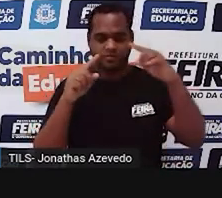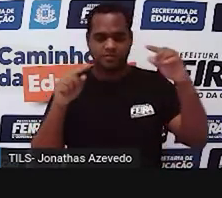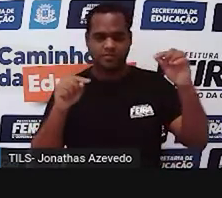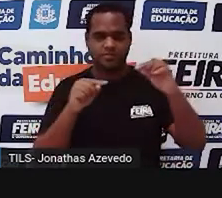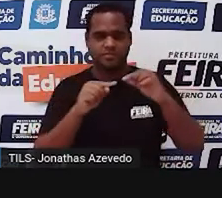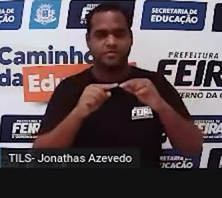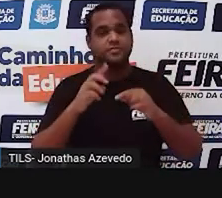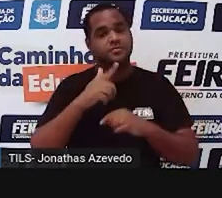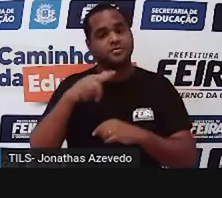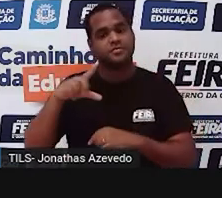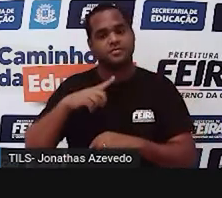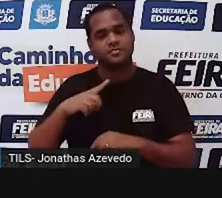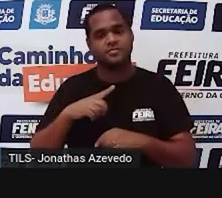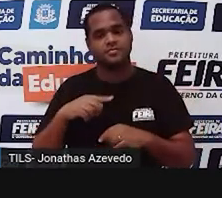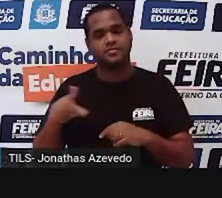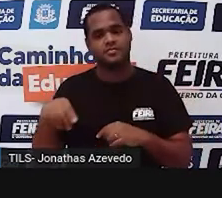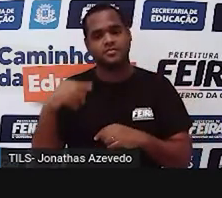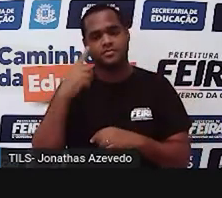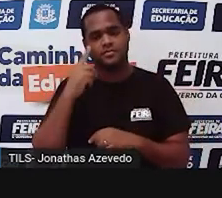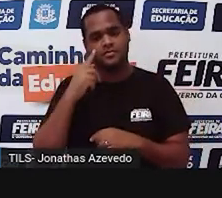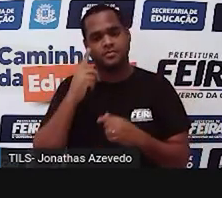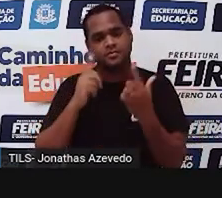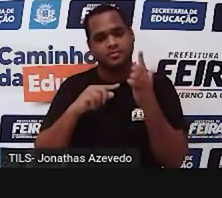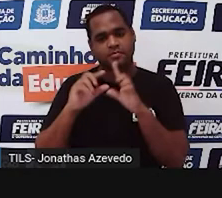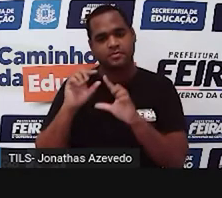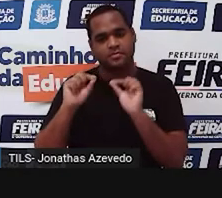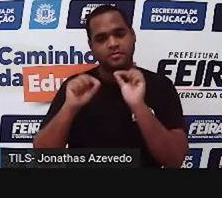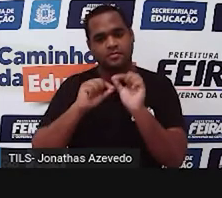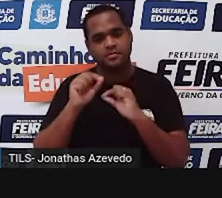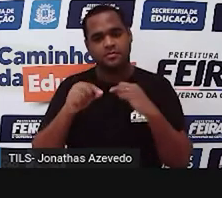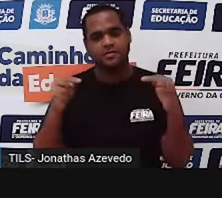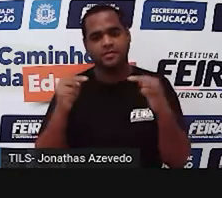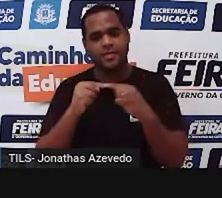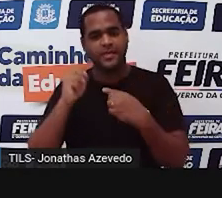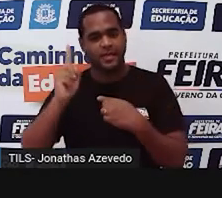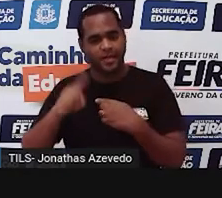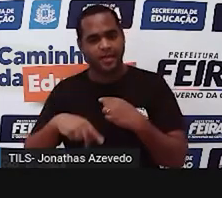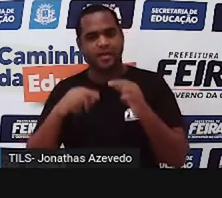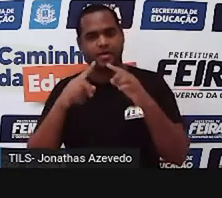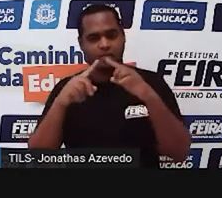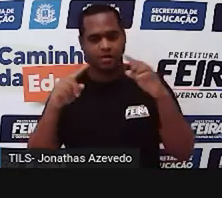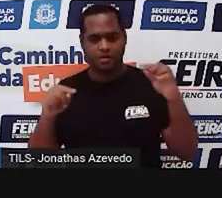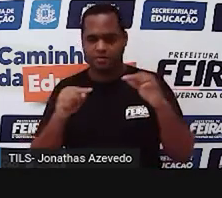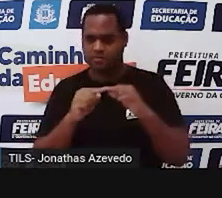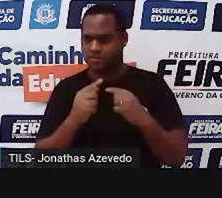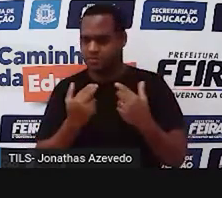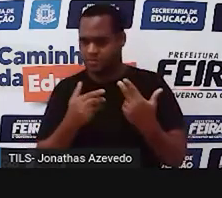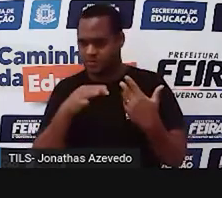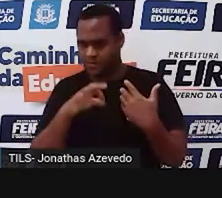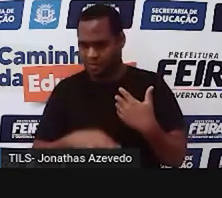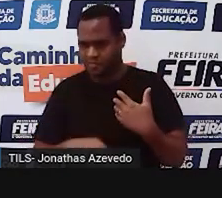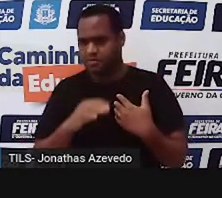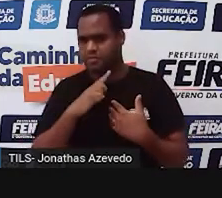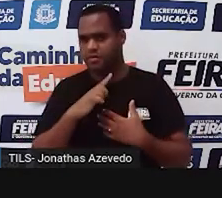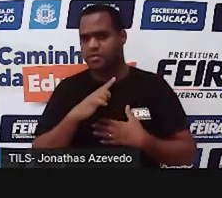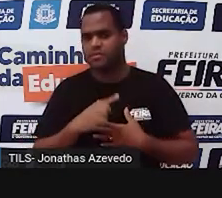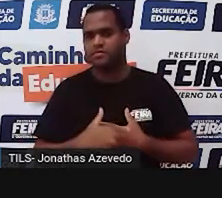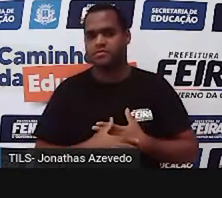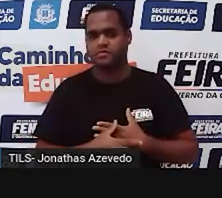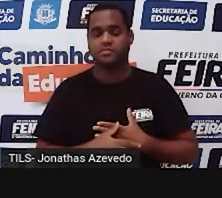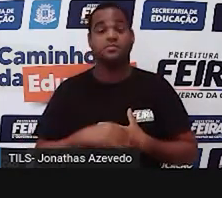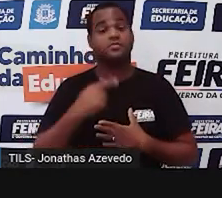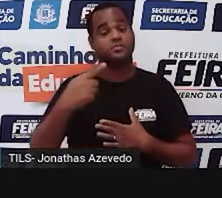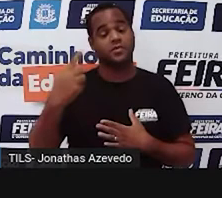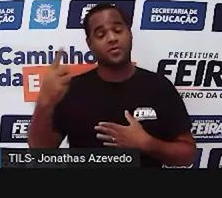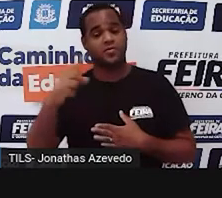telazinha, eu estou verificando se de fato é um triângulo. A condição de existência. Um lado precisa ser